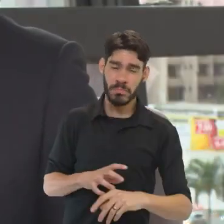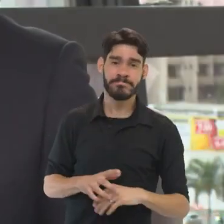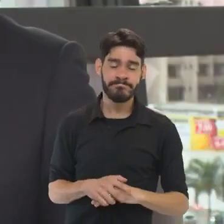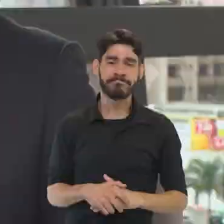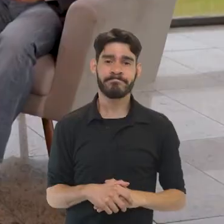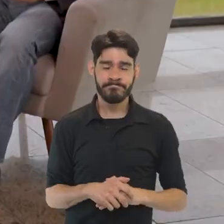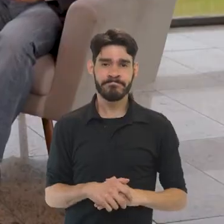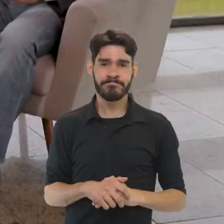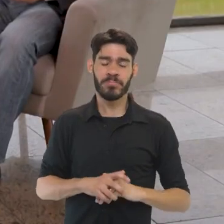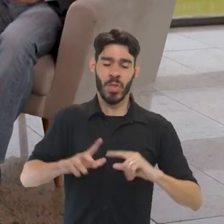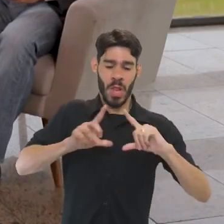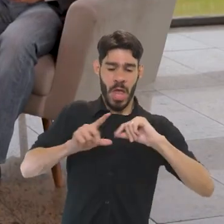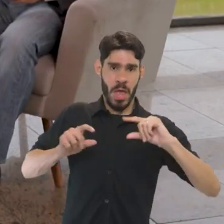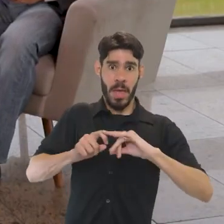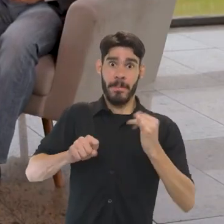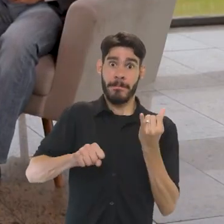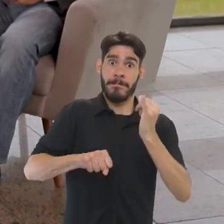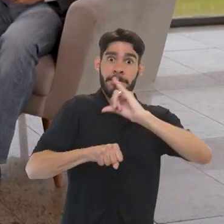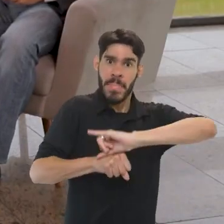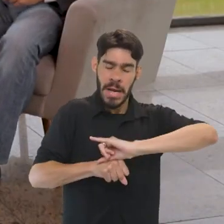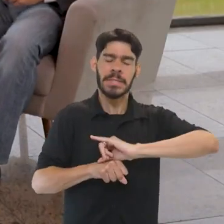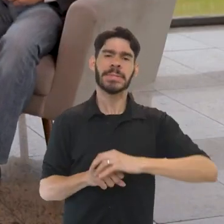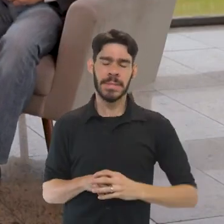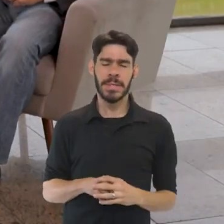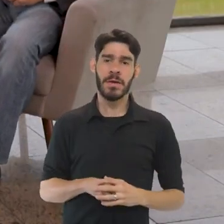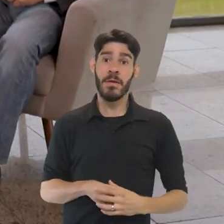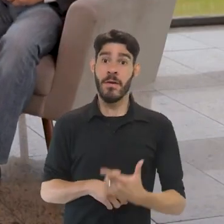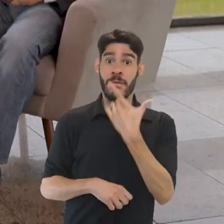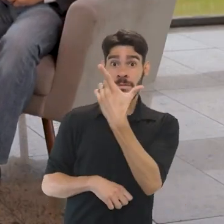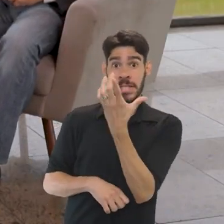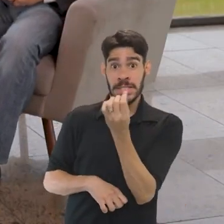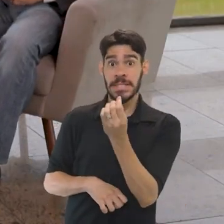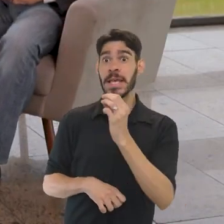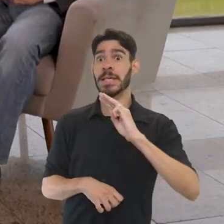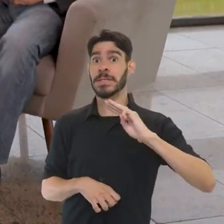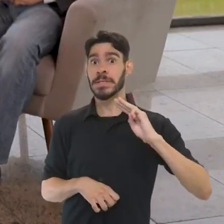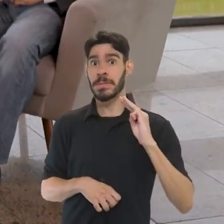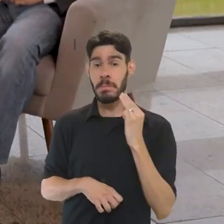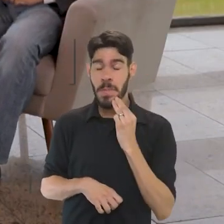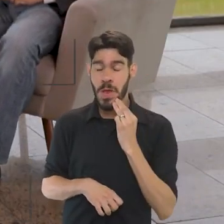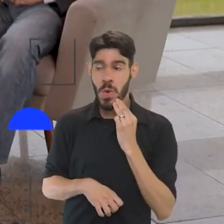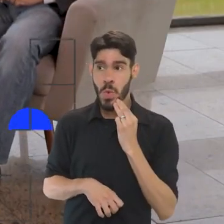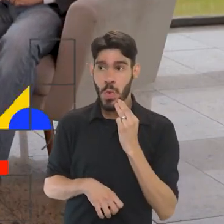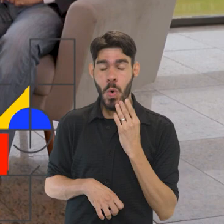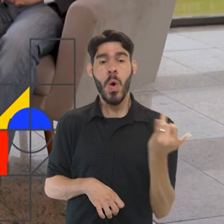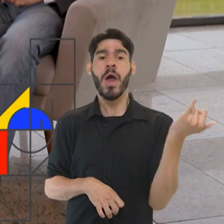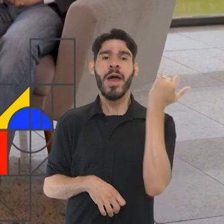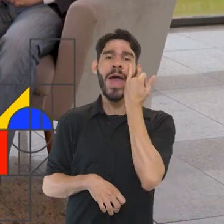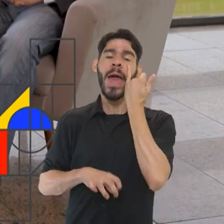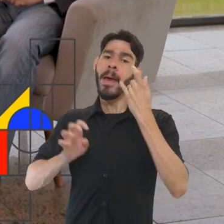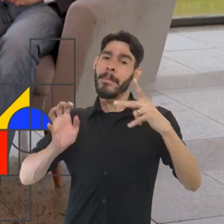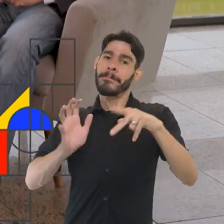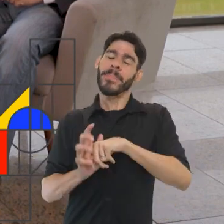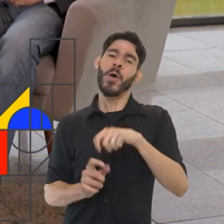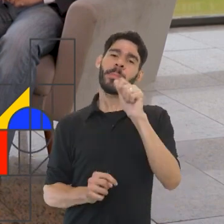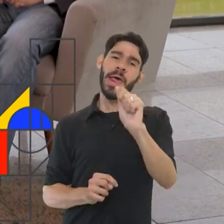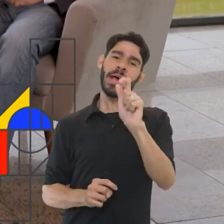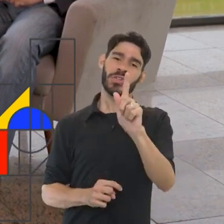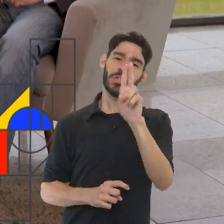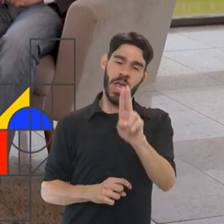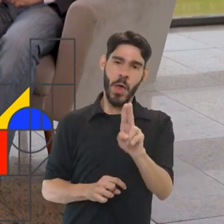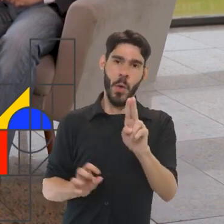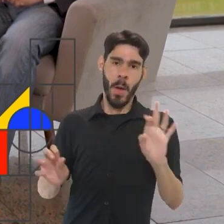plano piloto em Brasília? Esses R 26 milhões foi um dado que a AGU estimou,